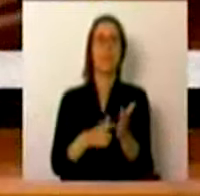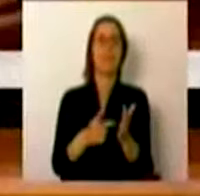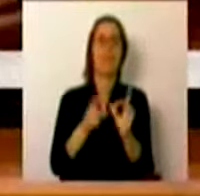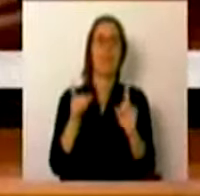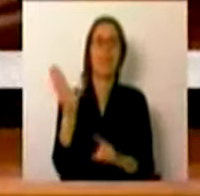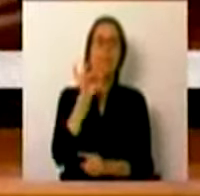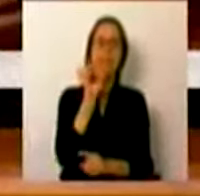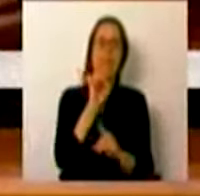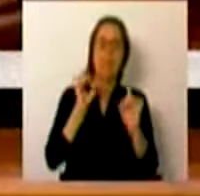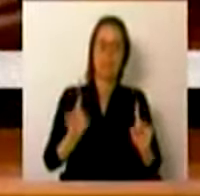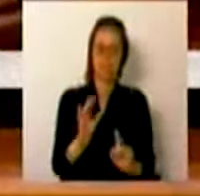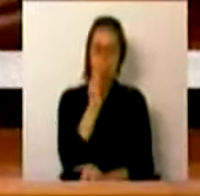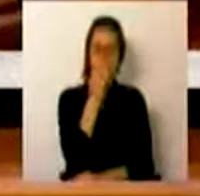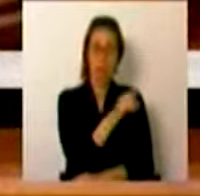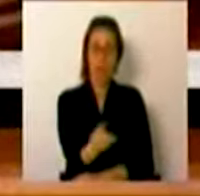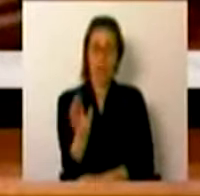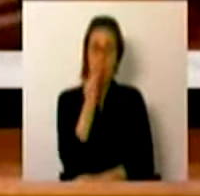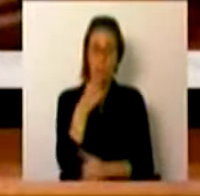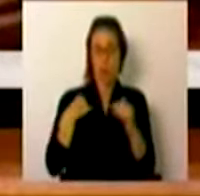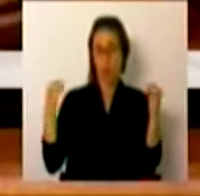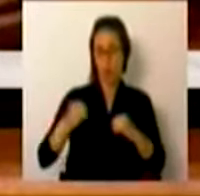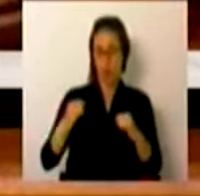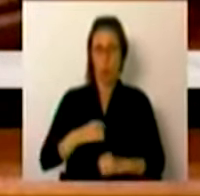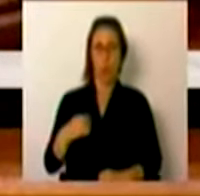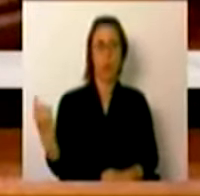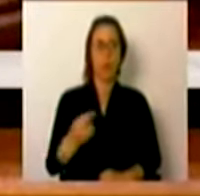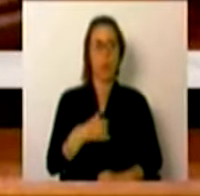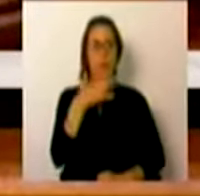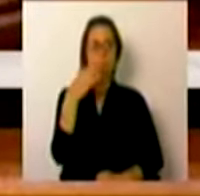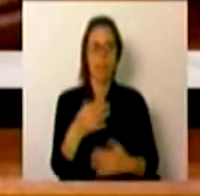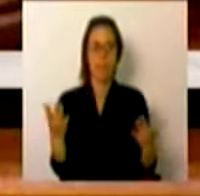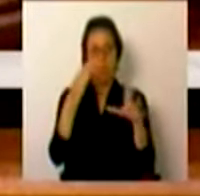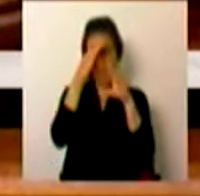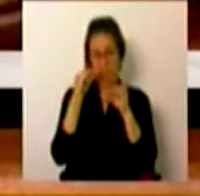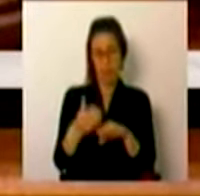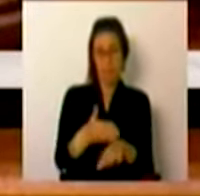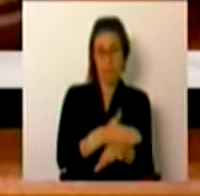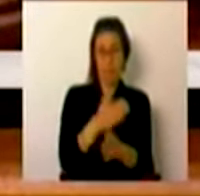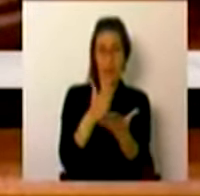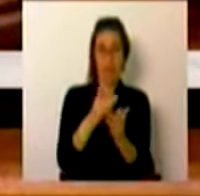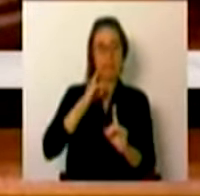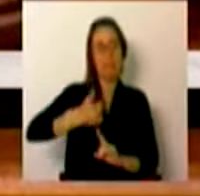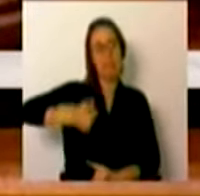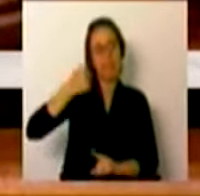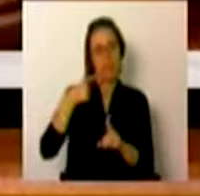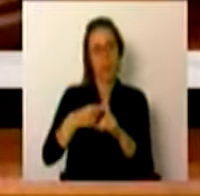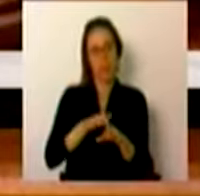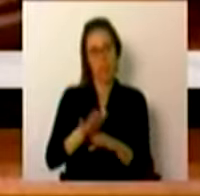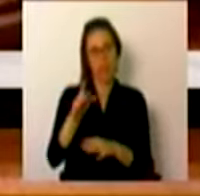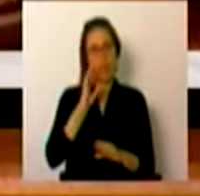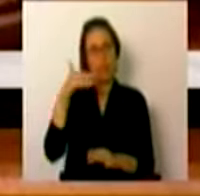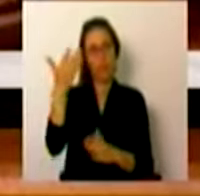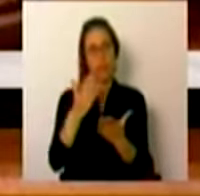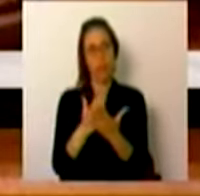é mais importante, os alunos. Concordamos todos, ou quase todos, que a educação pré-escolar é a chave do sucesso educativo para o